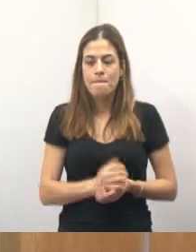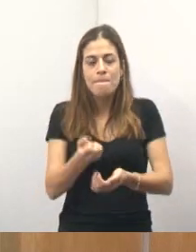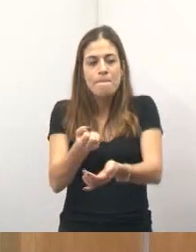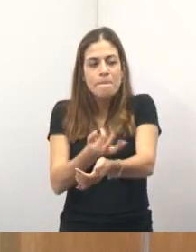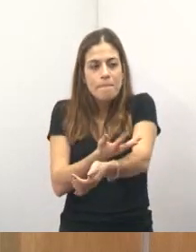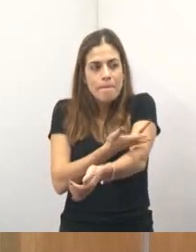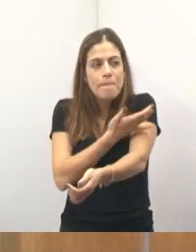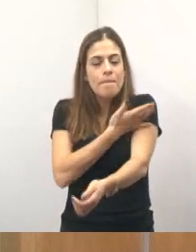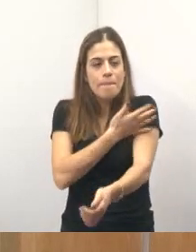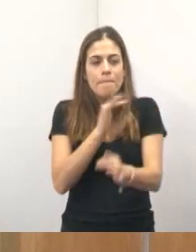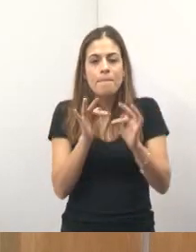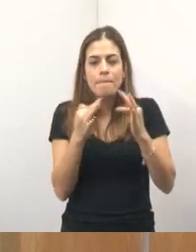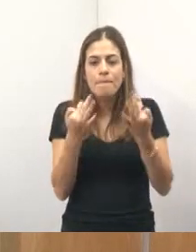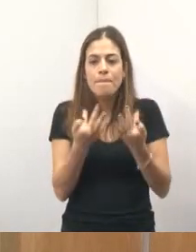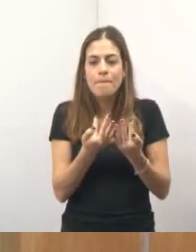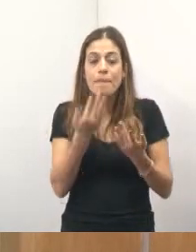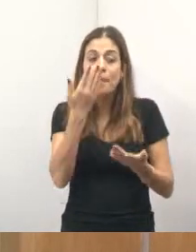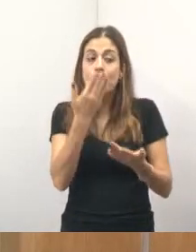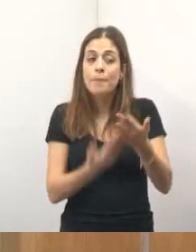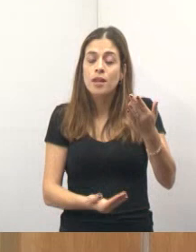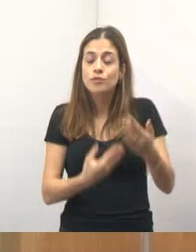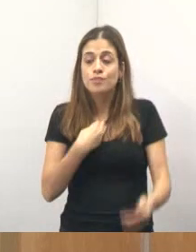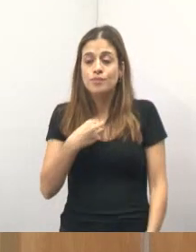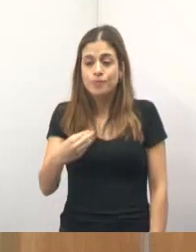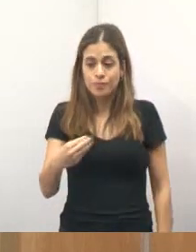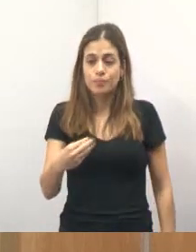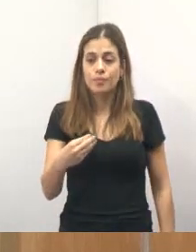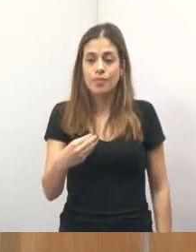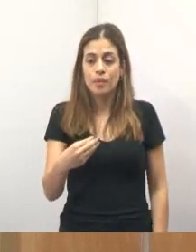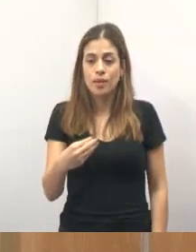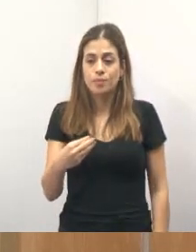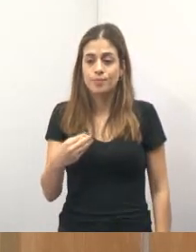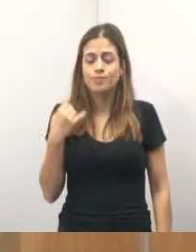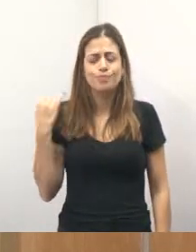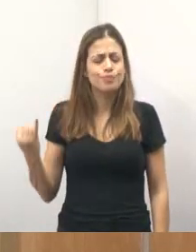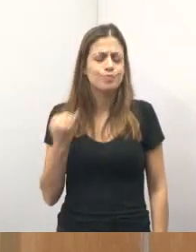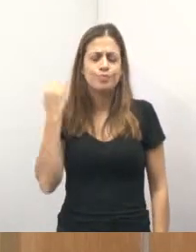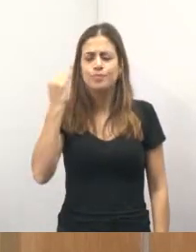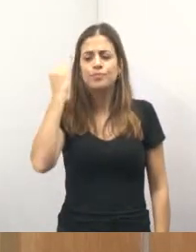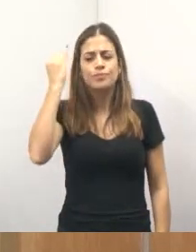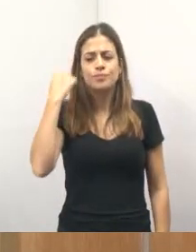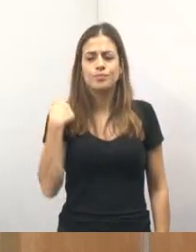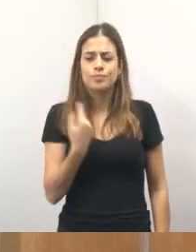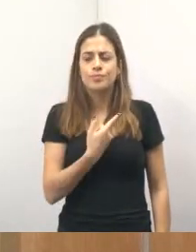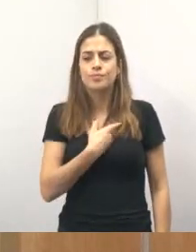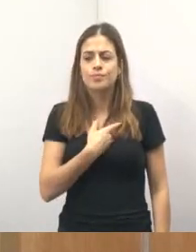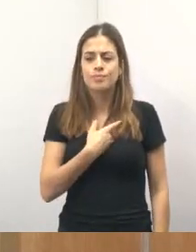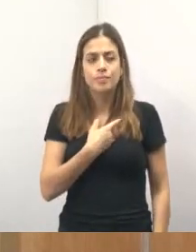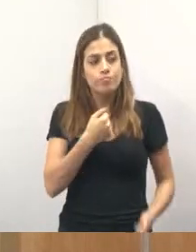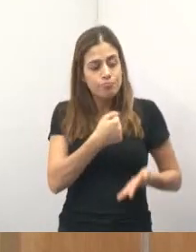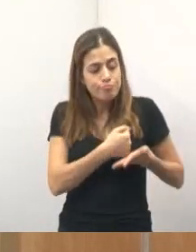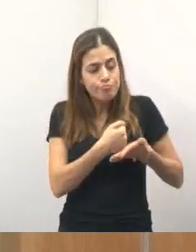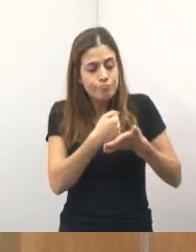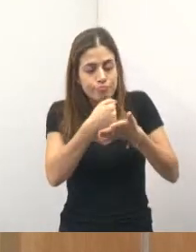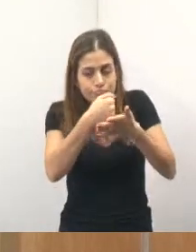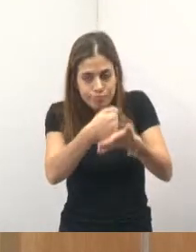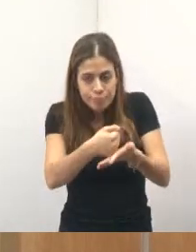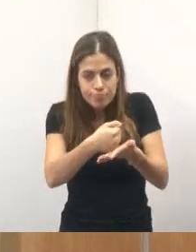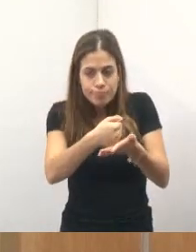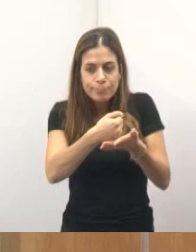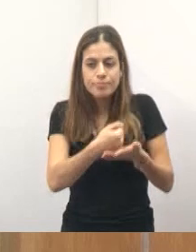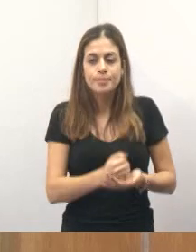das famílias que perdem seus filhos. Realmente é muito importante que a gente possa dar esse apoio, enquanto